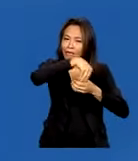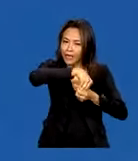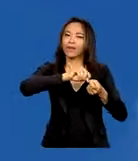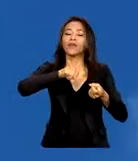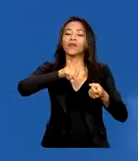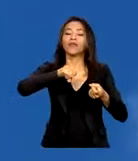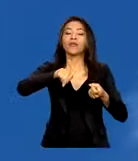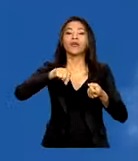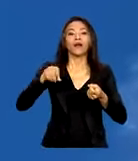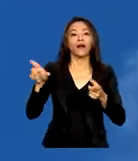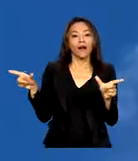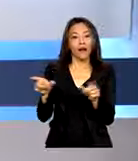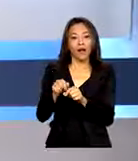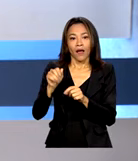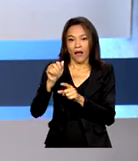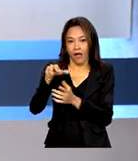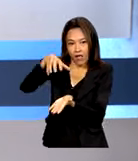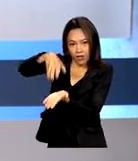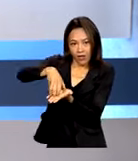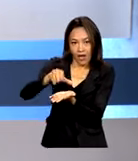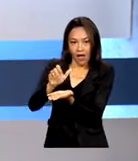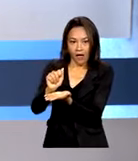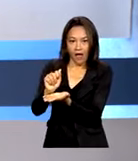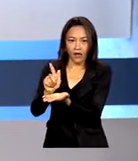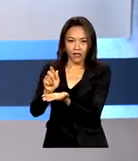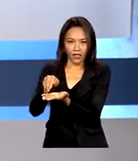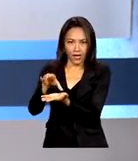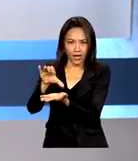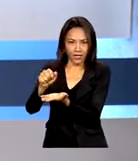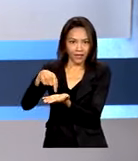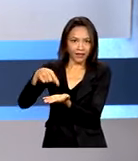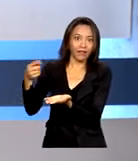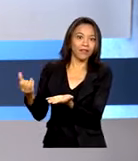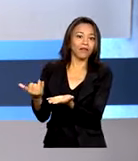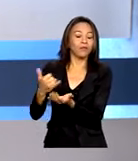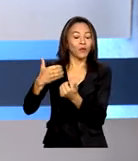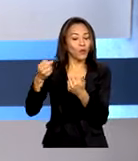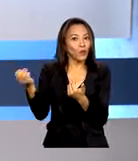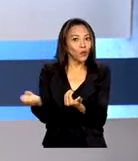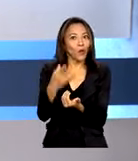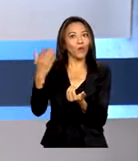a agência espacial, este lançamento abre um novo capítulo na história espacial do país.